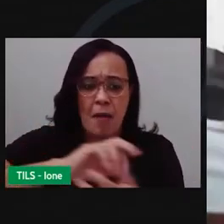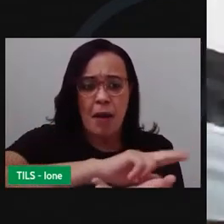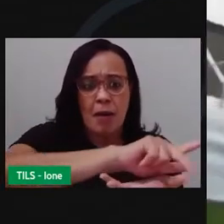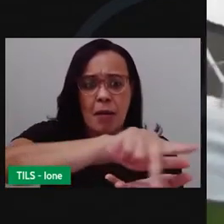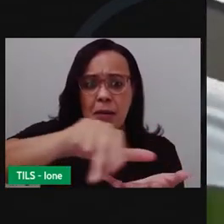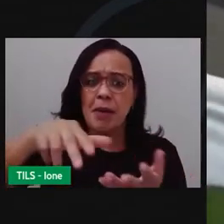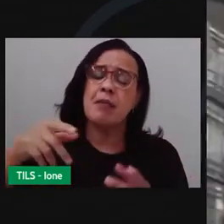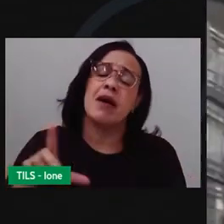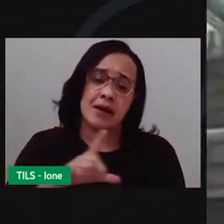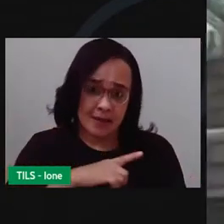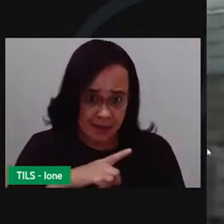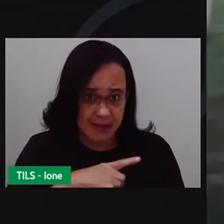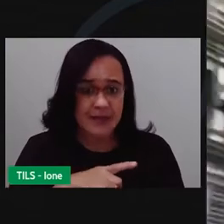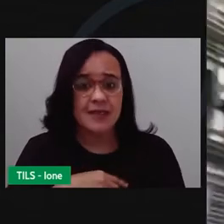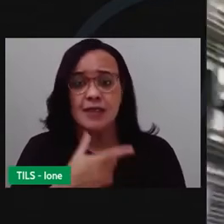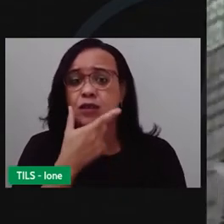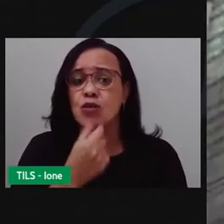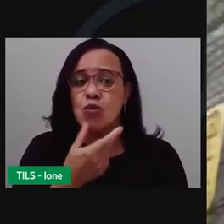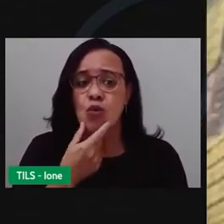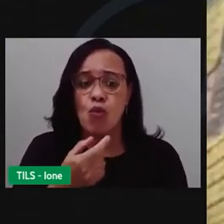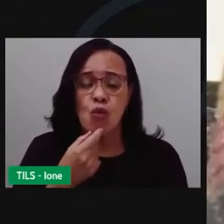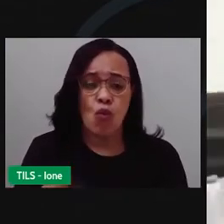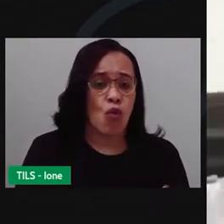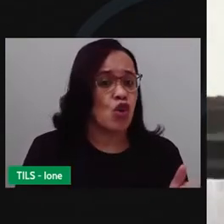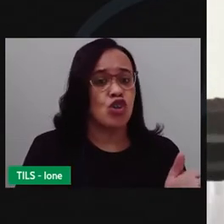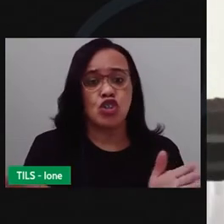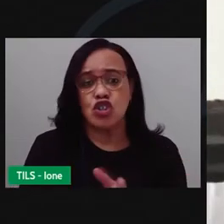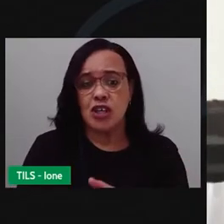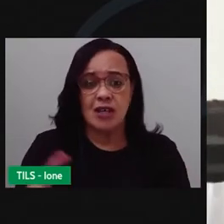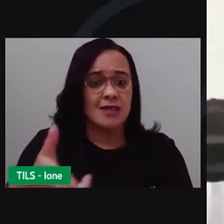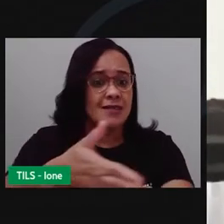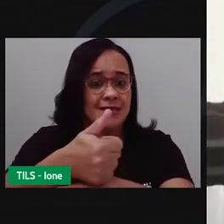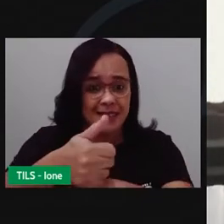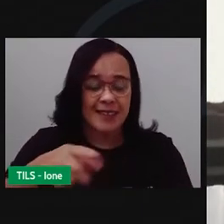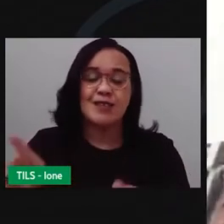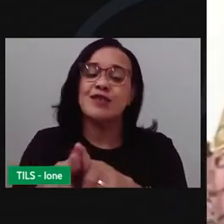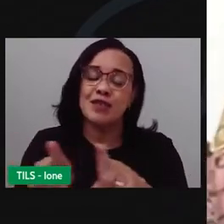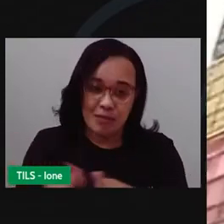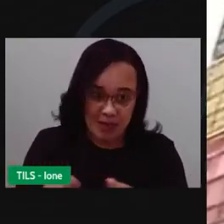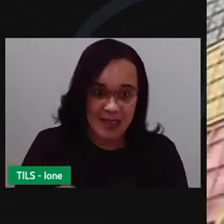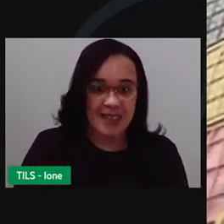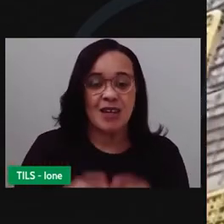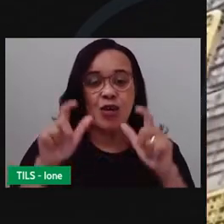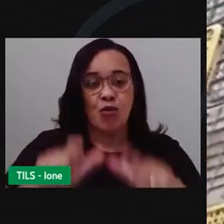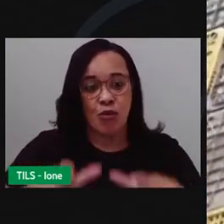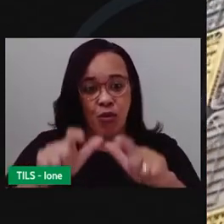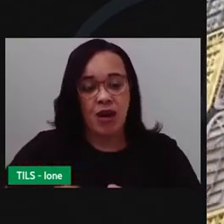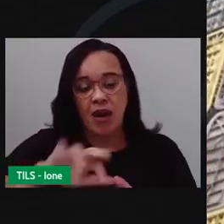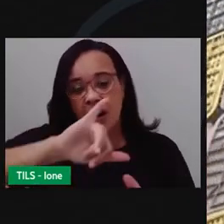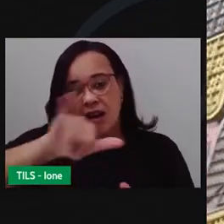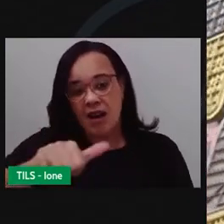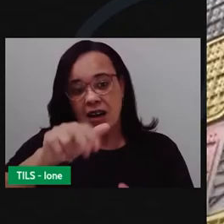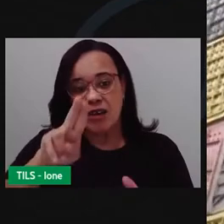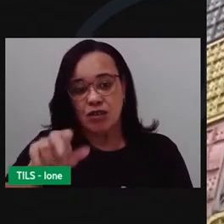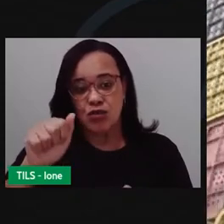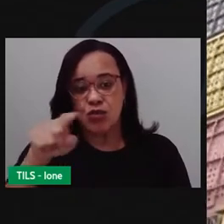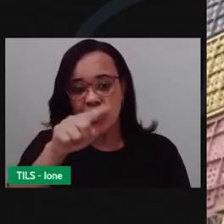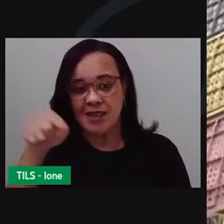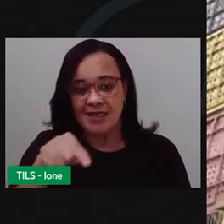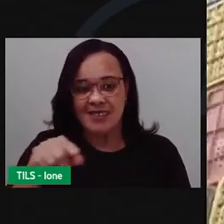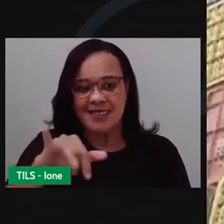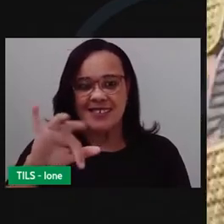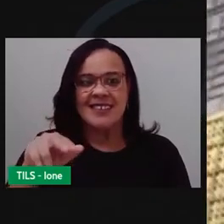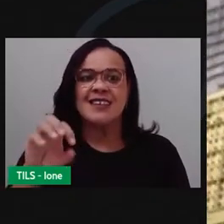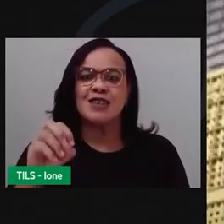percorre 400 quilômetros trazendo frutas de juazeiro para serem comercializadas aqui. Um roteiro que segue